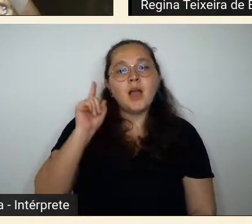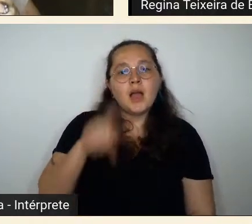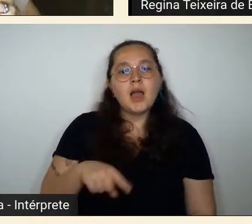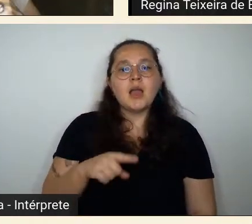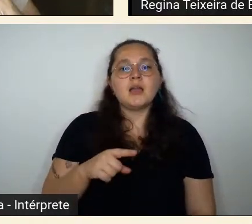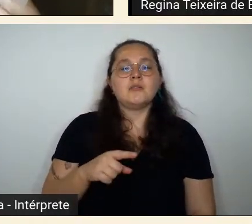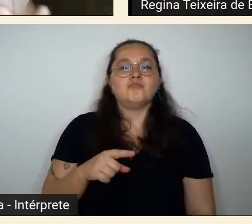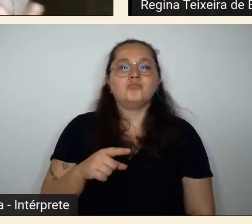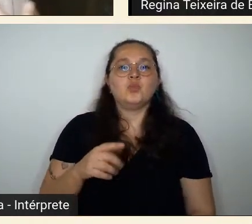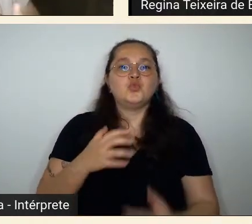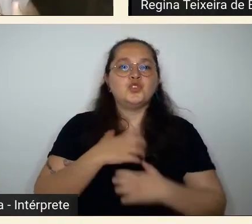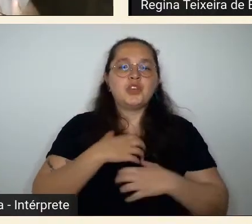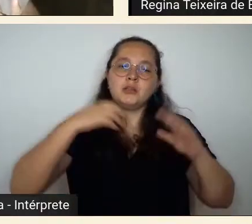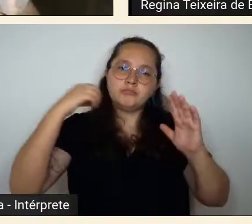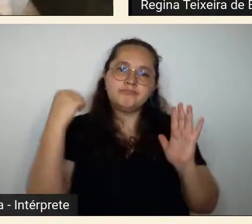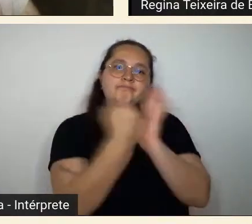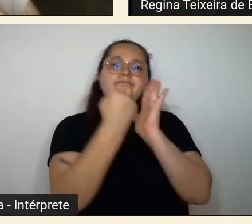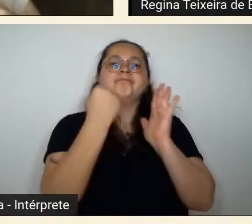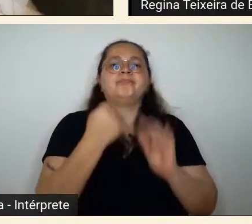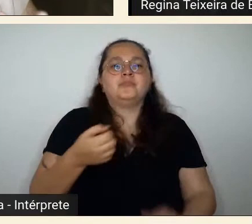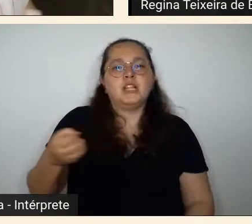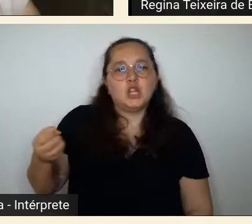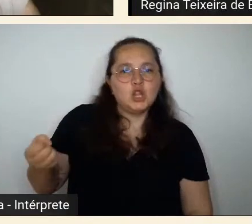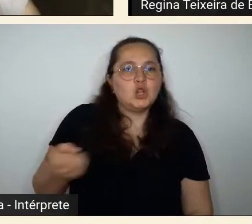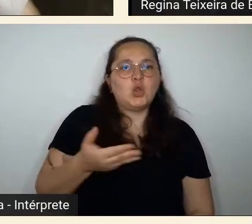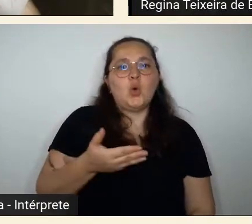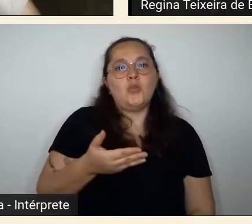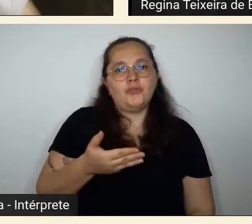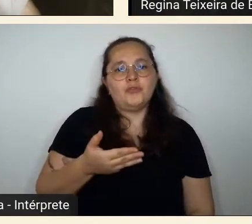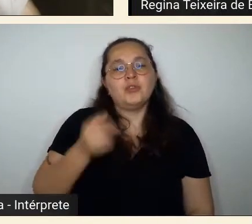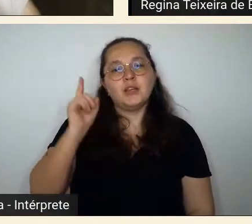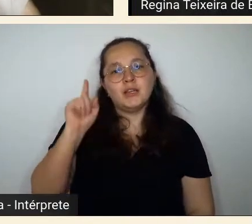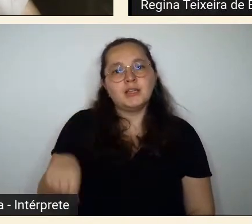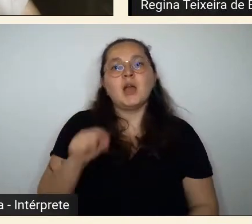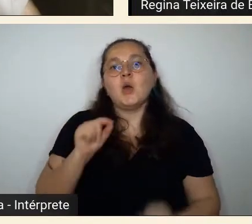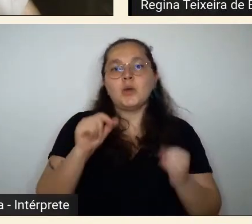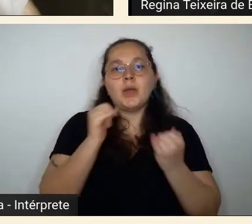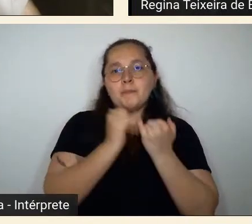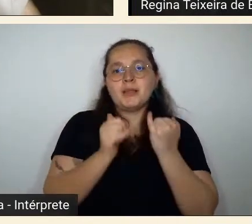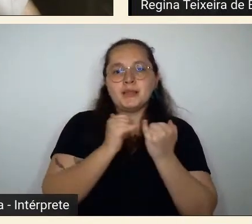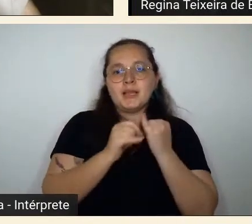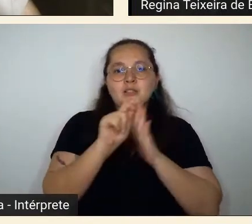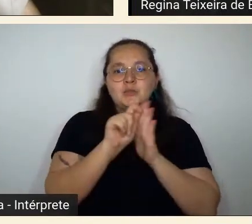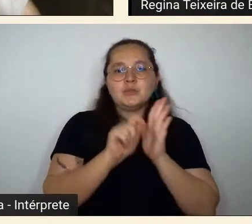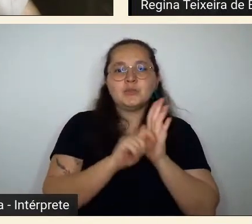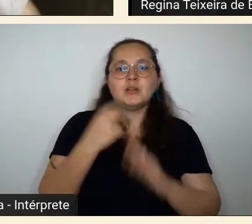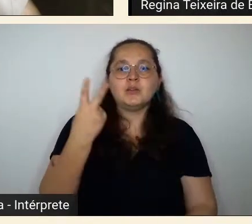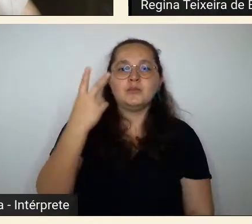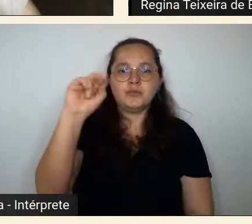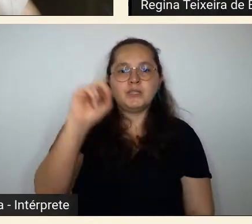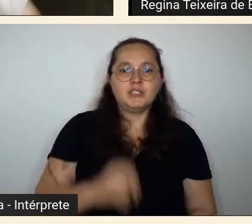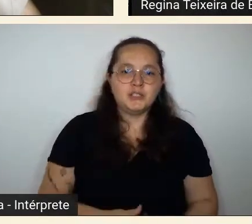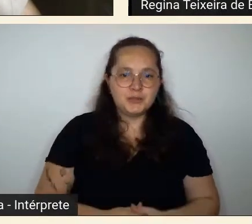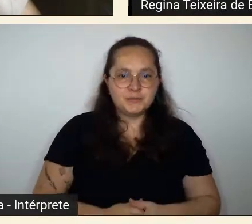que vai permear toda a primeira metade do século 20 eu acho